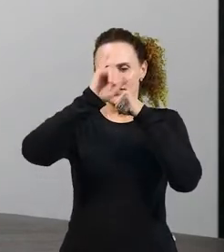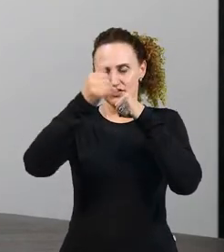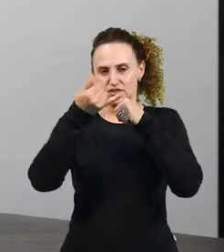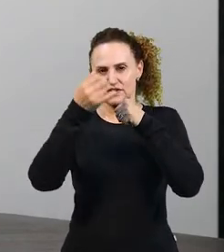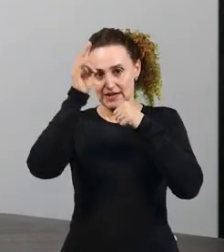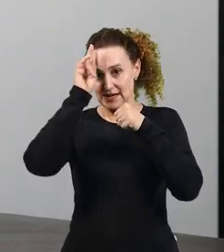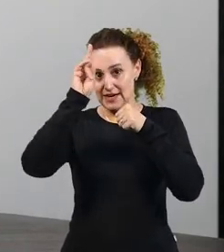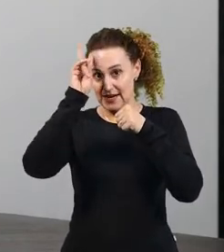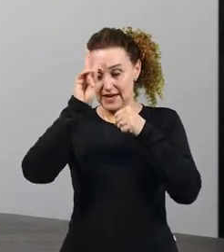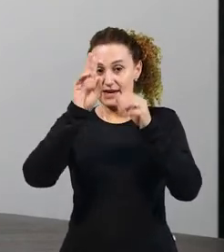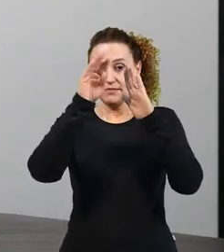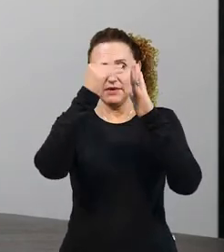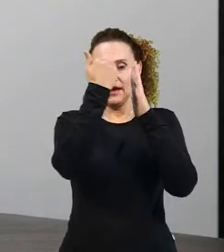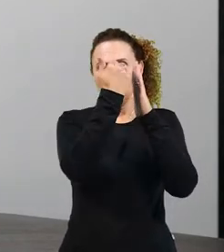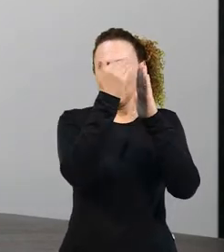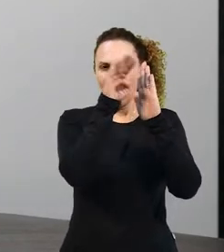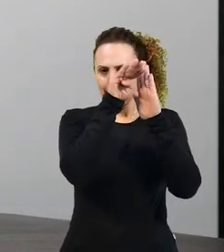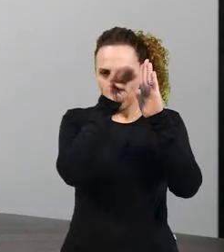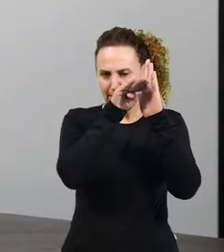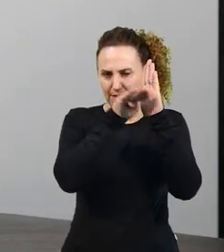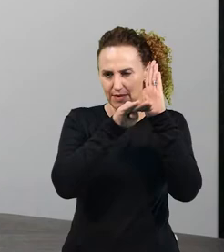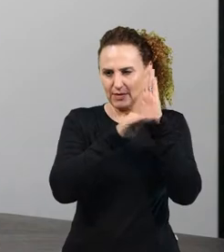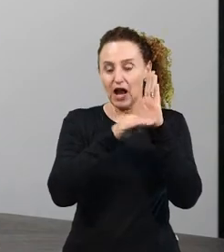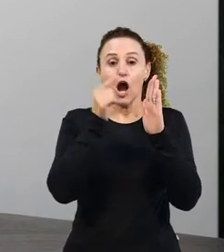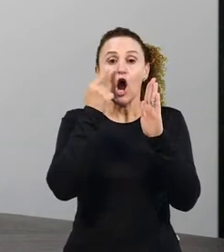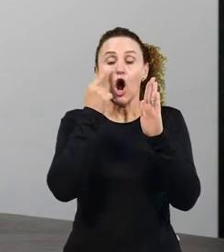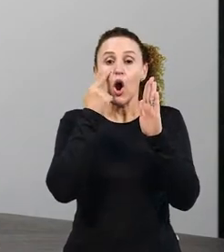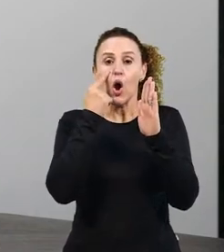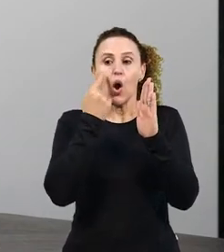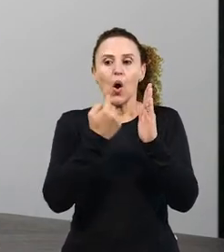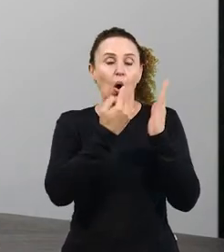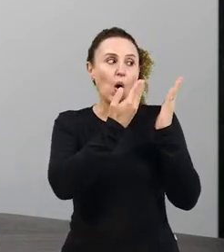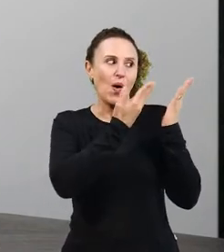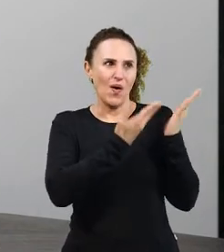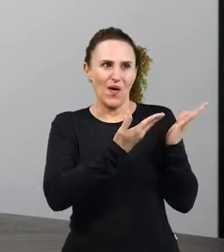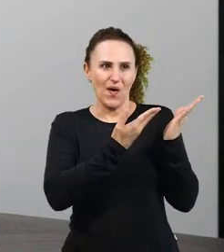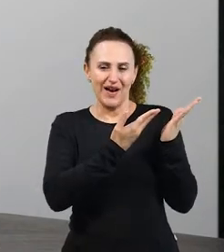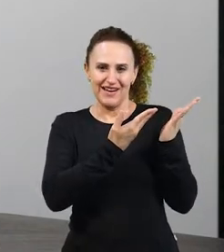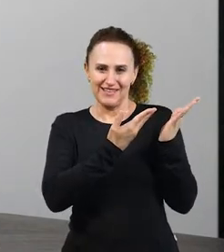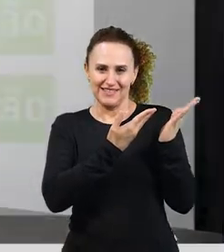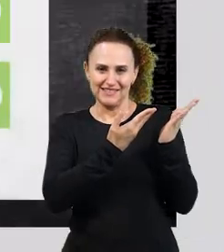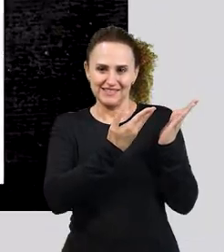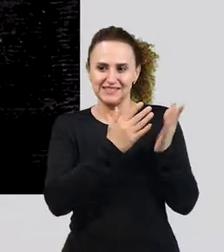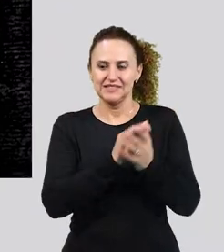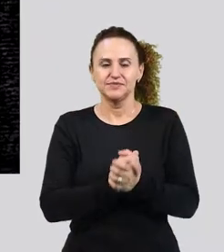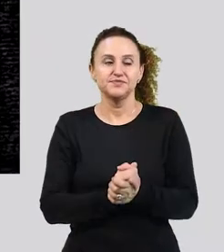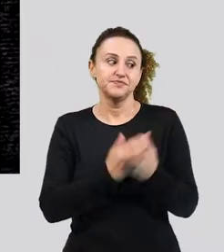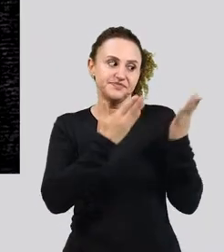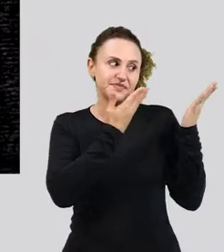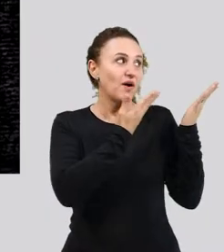as dez classes de palavras, tá? Então, deem uma olhada aqui nos slides. Vocês vão encontrar